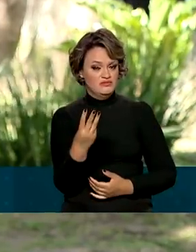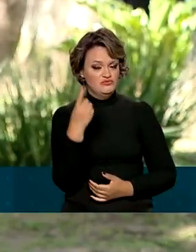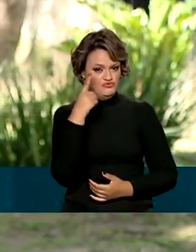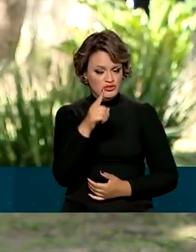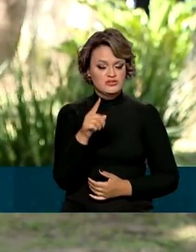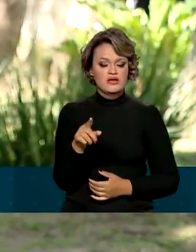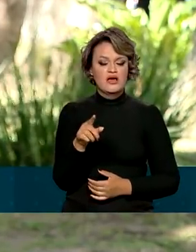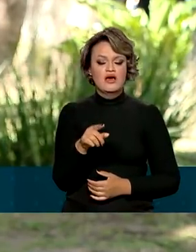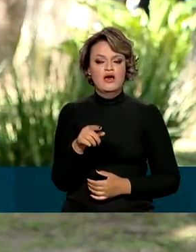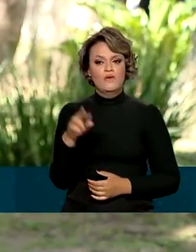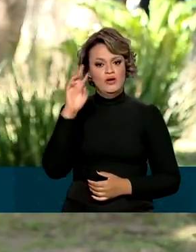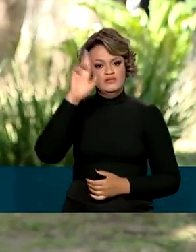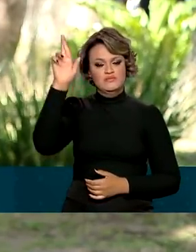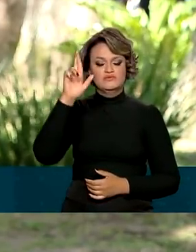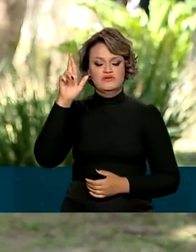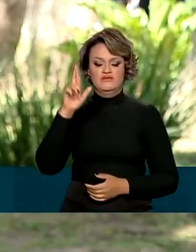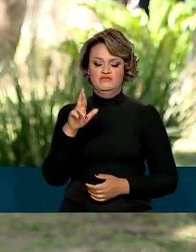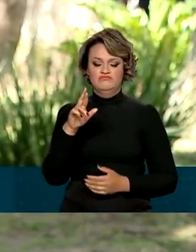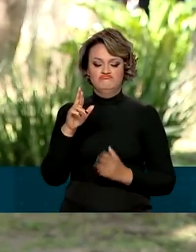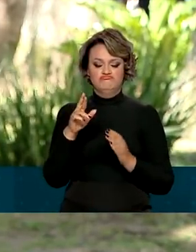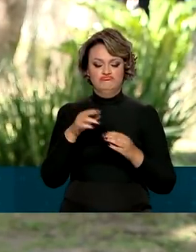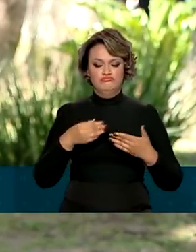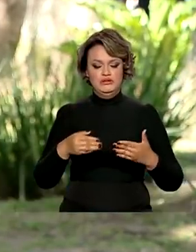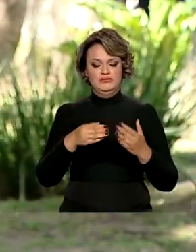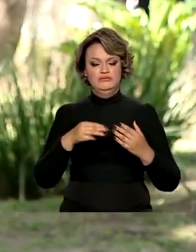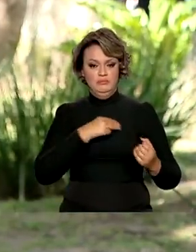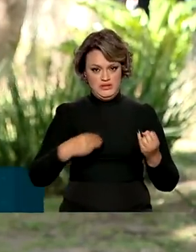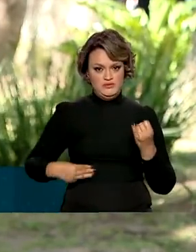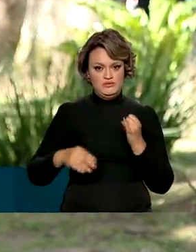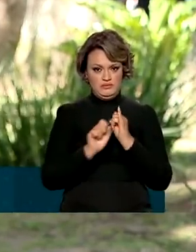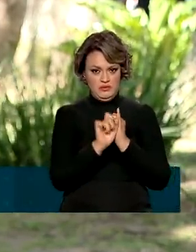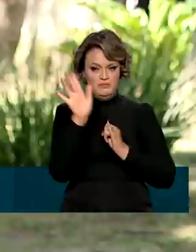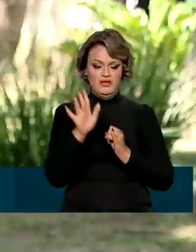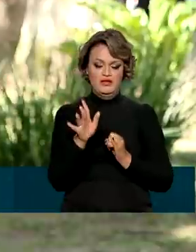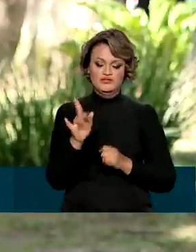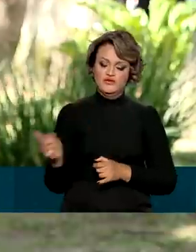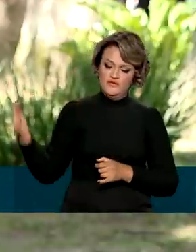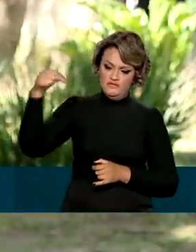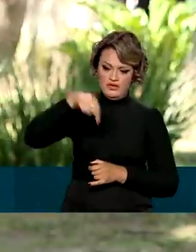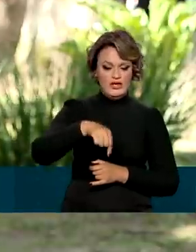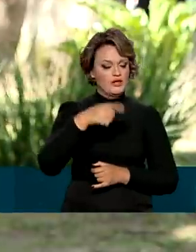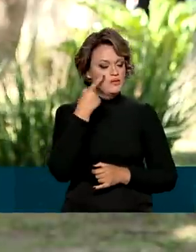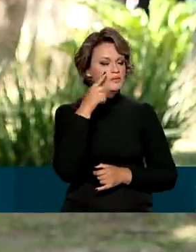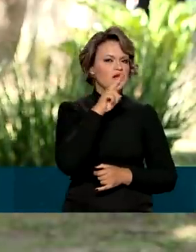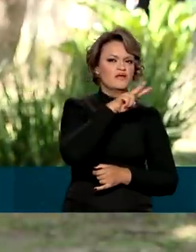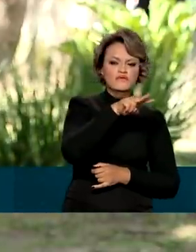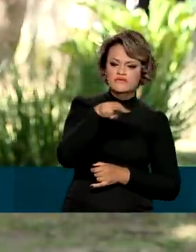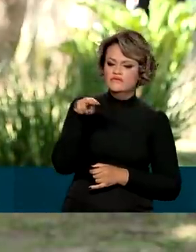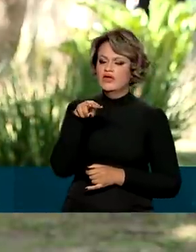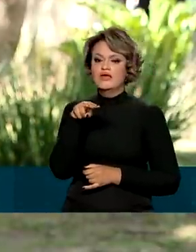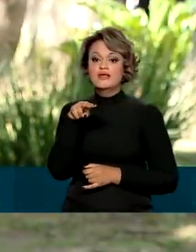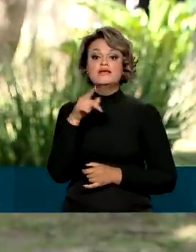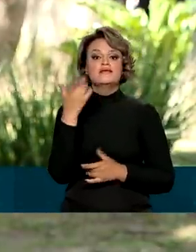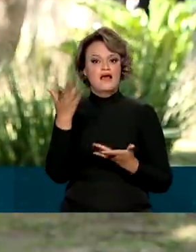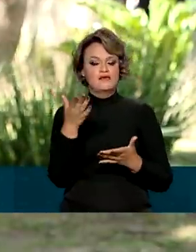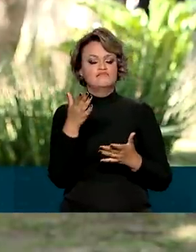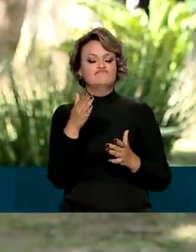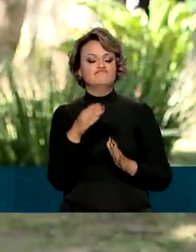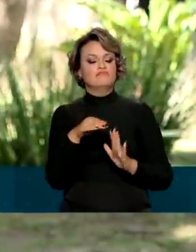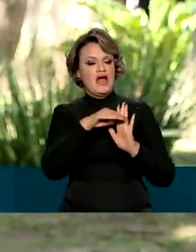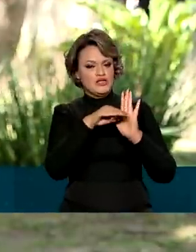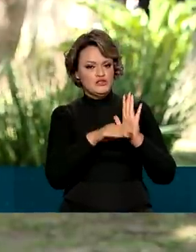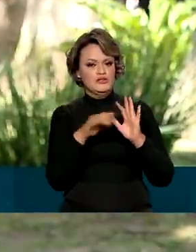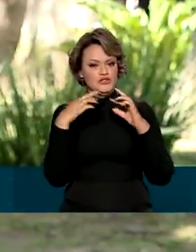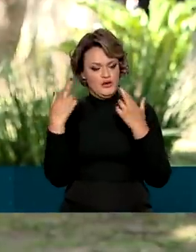do ministro do Meio Ambiente, Joaquim Leite, foi transferido aqui para o Jardim Botânico. Assim, ele pretende manter a agenda de reuniões com